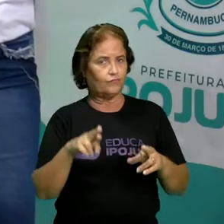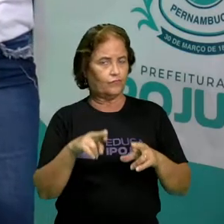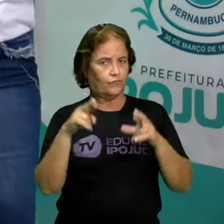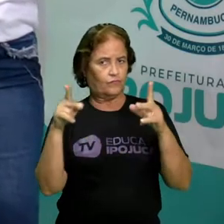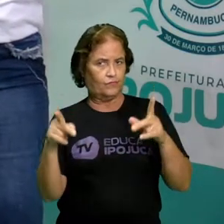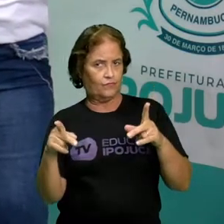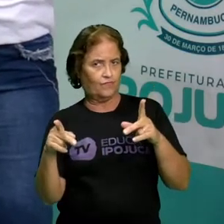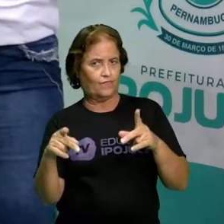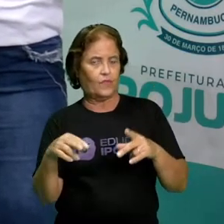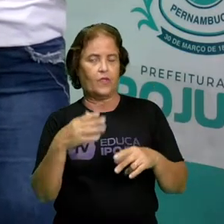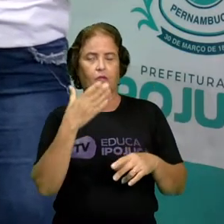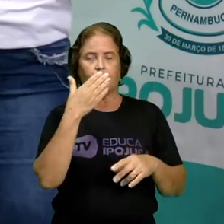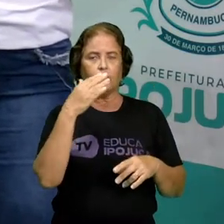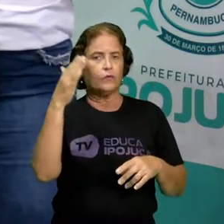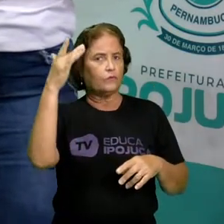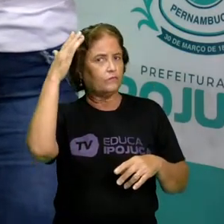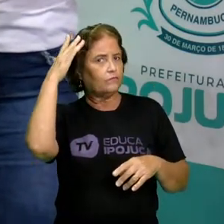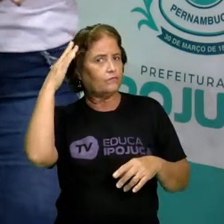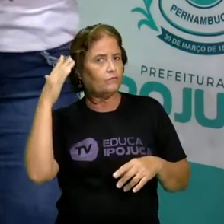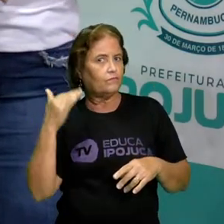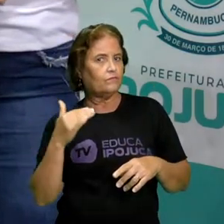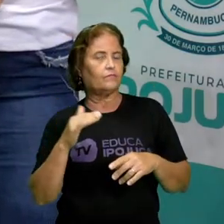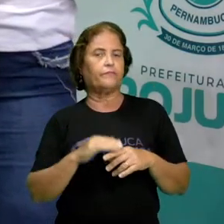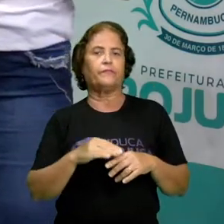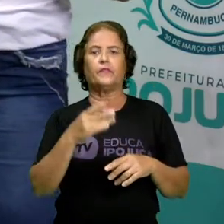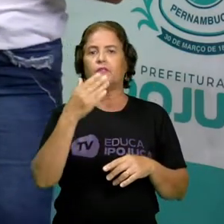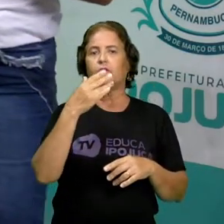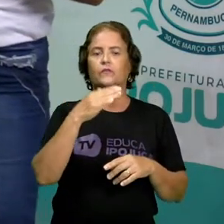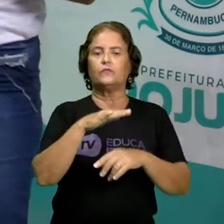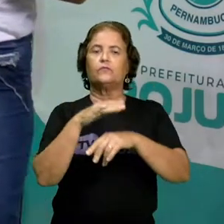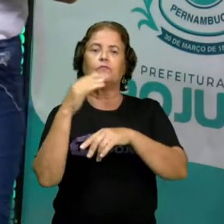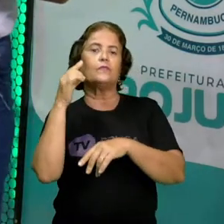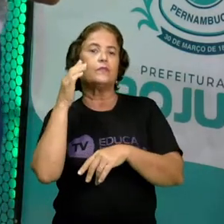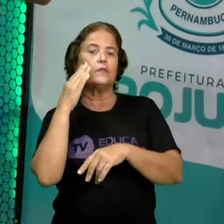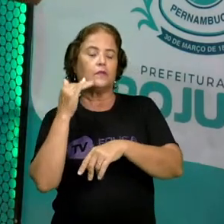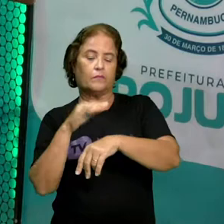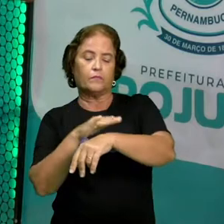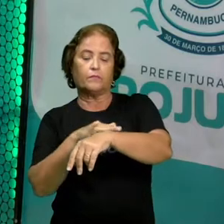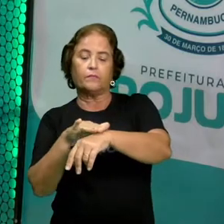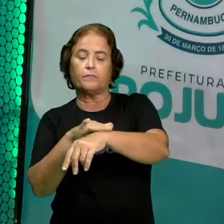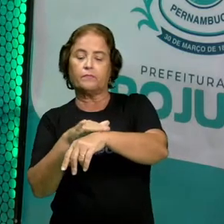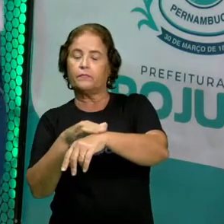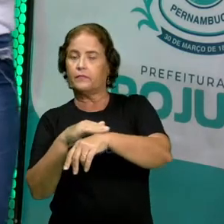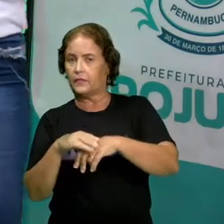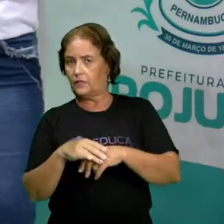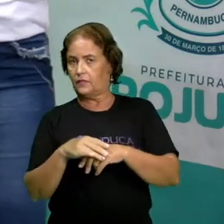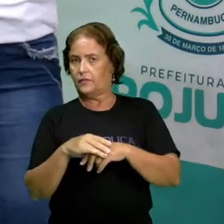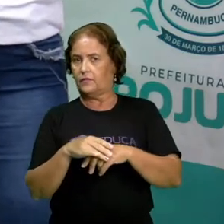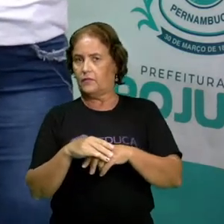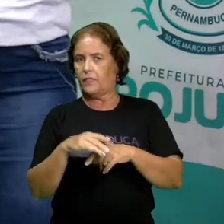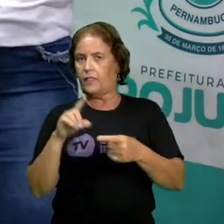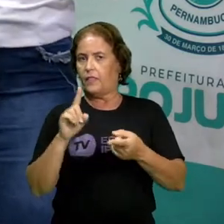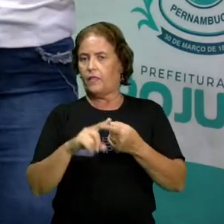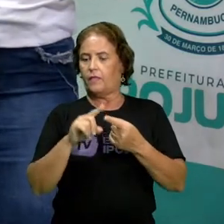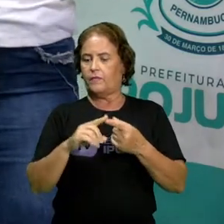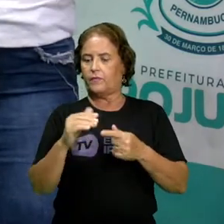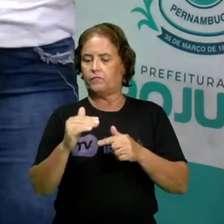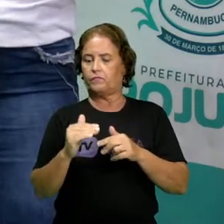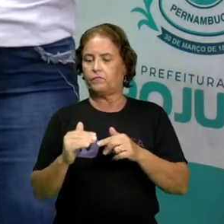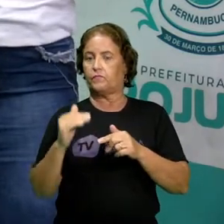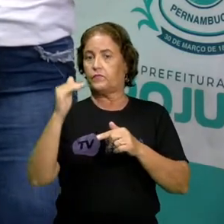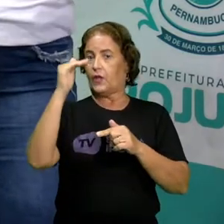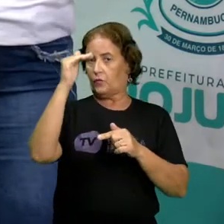cor do cabelo, a cor da pele. Elas também possuem alturas diferentes.